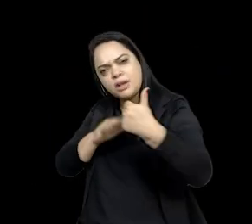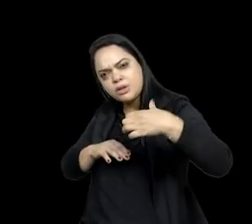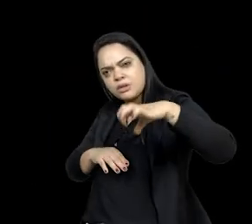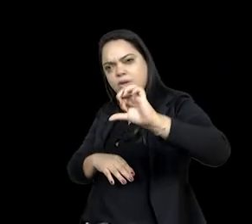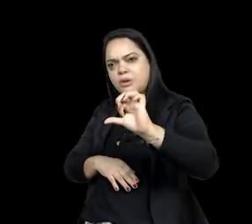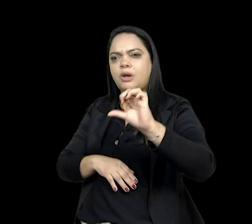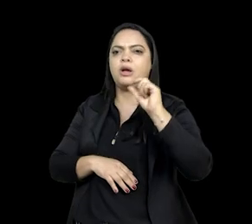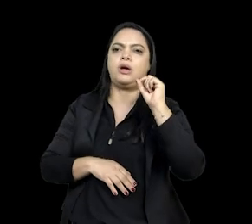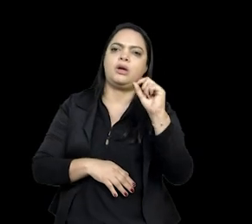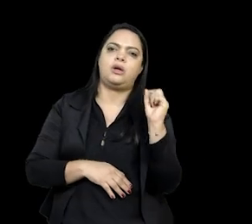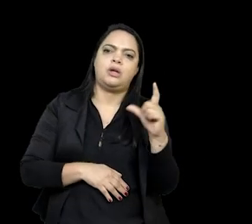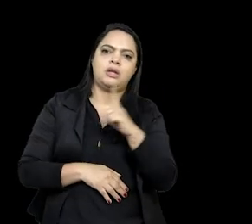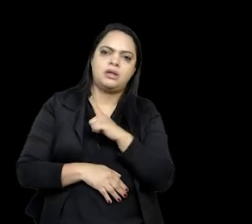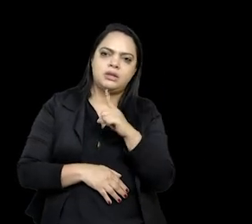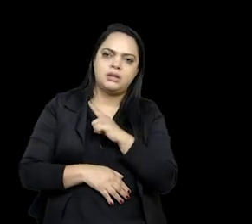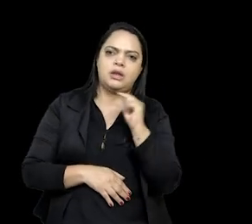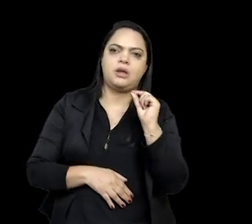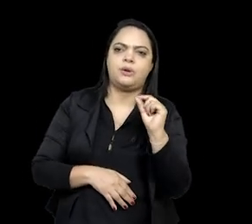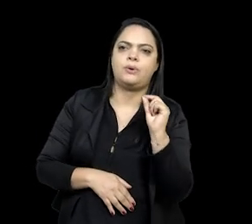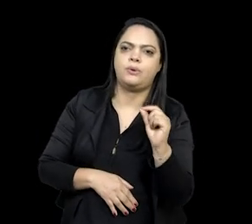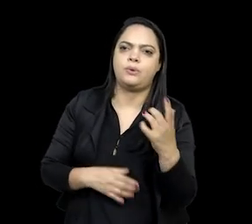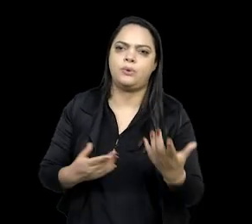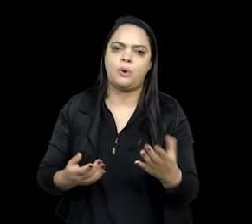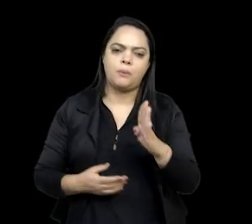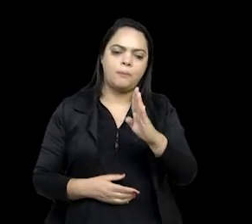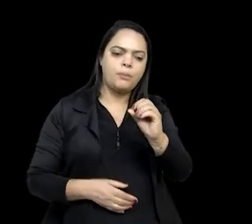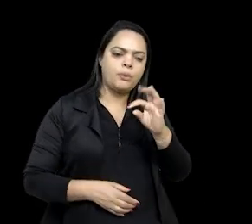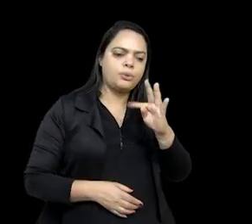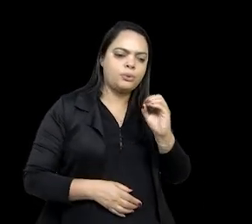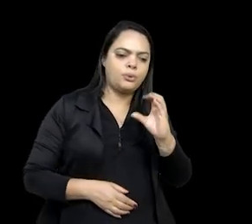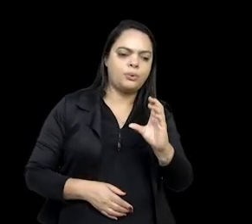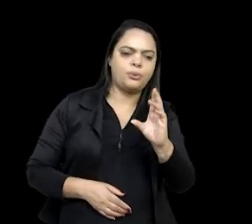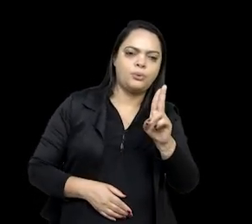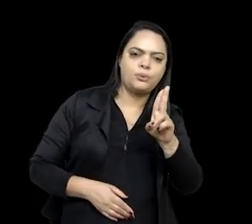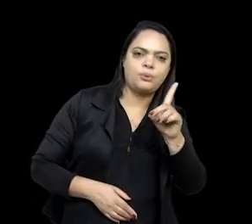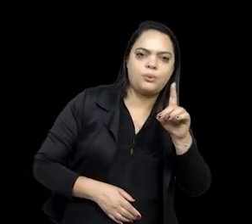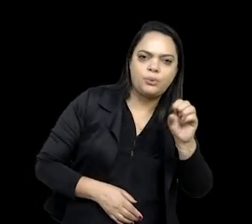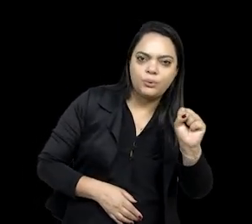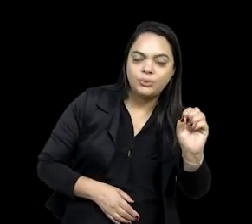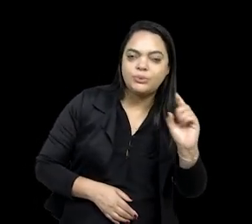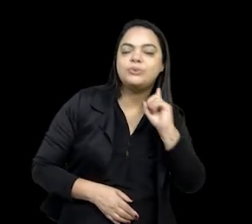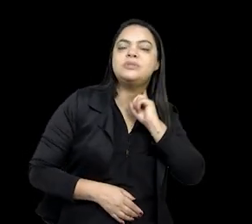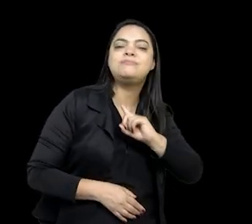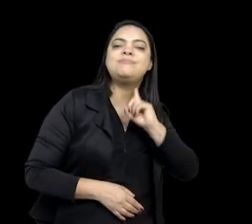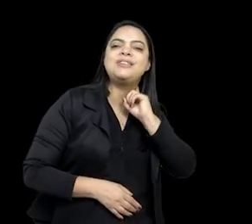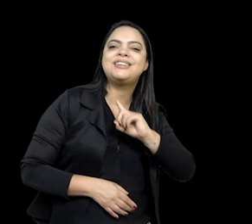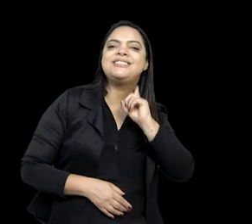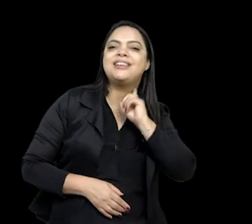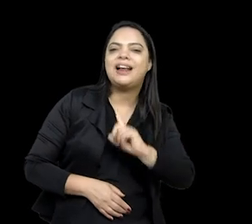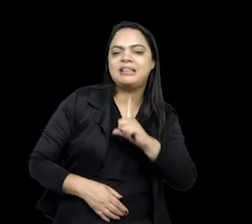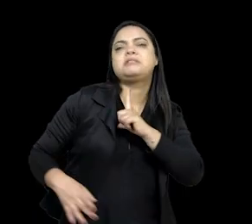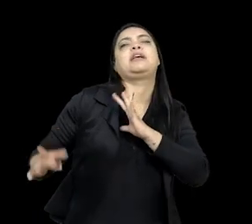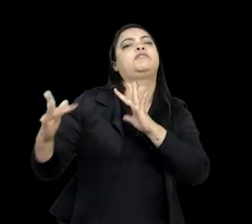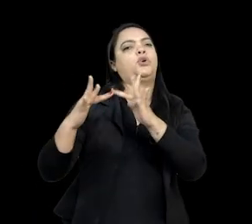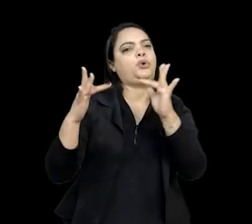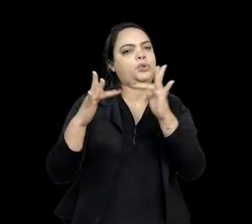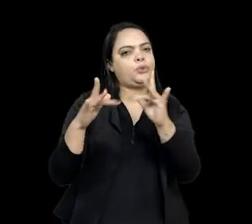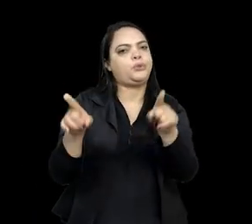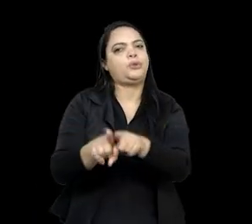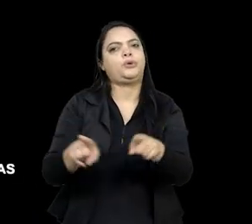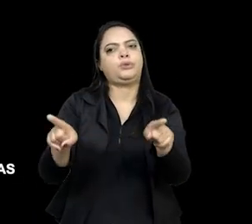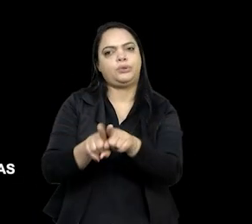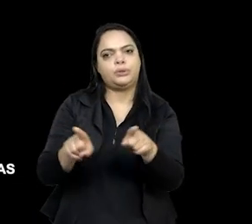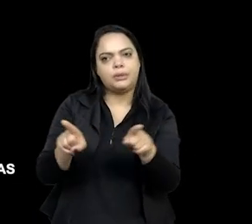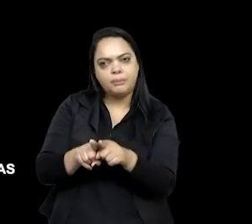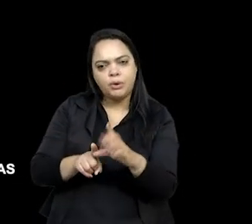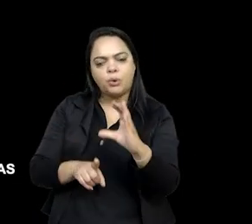caingangos, botofudos, que eram chamados de botofudos, em Minas Gerais, tiveram um contato muito grande com os colonos e se